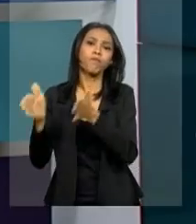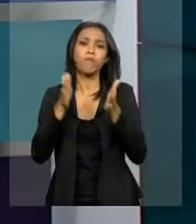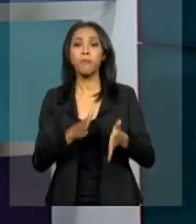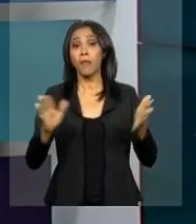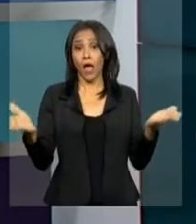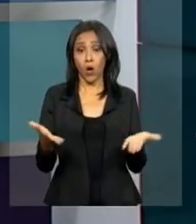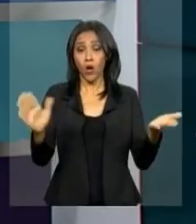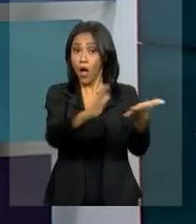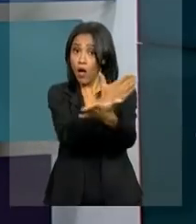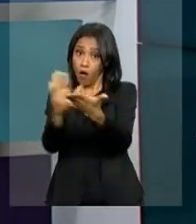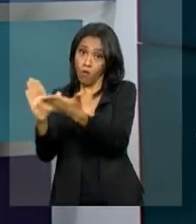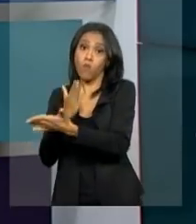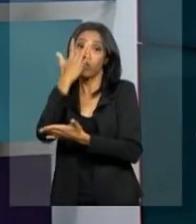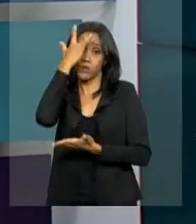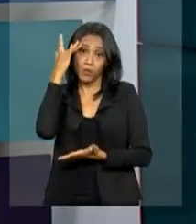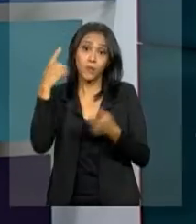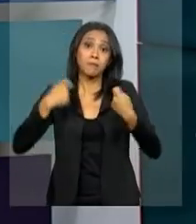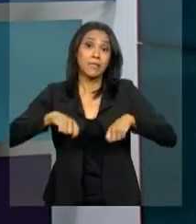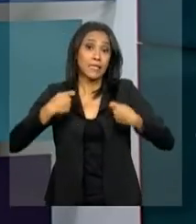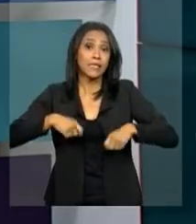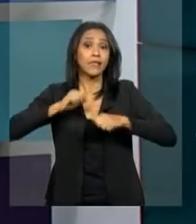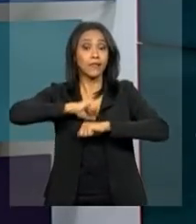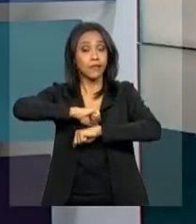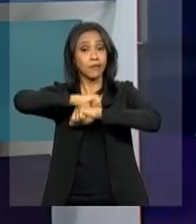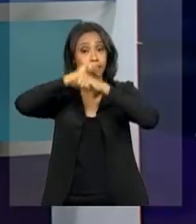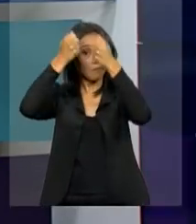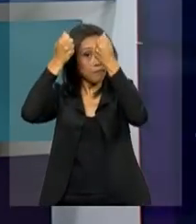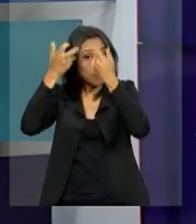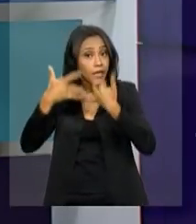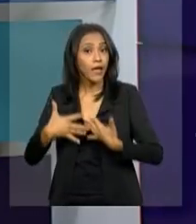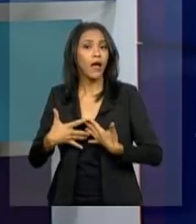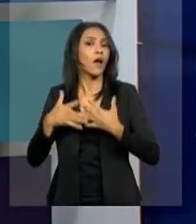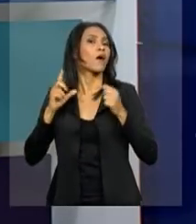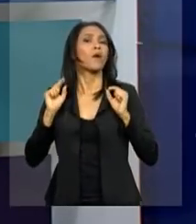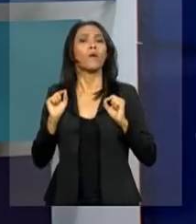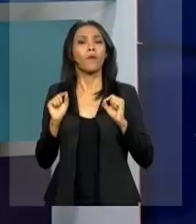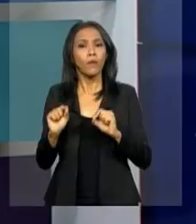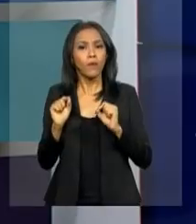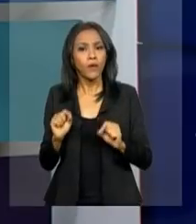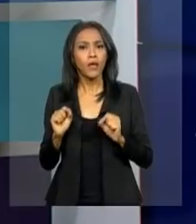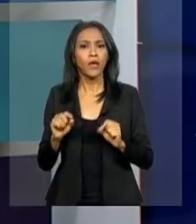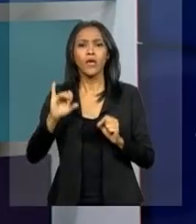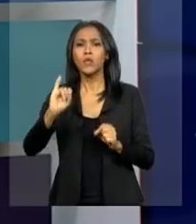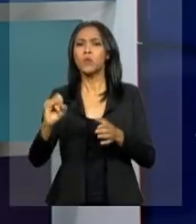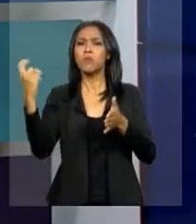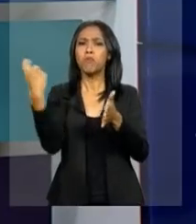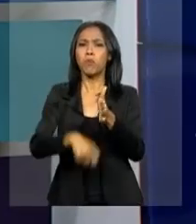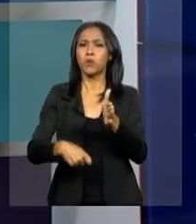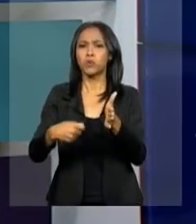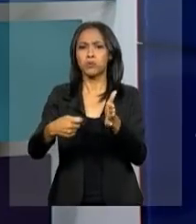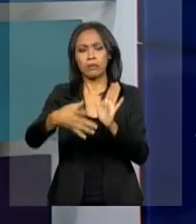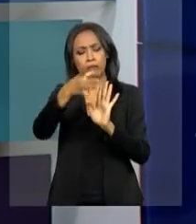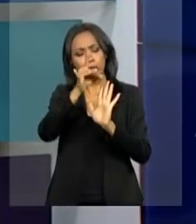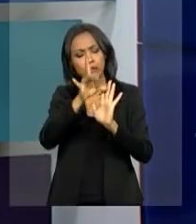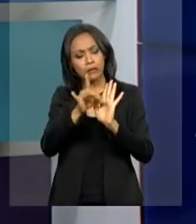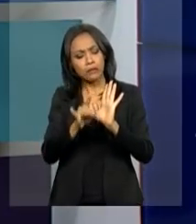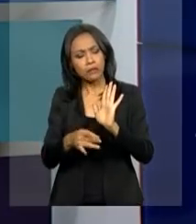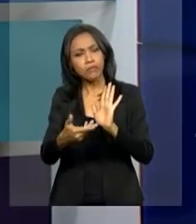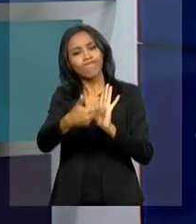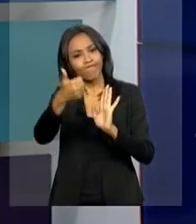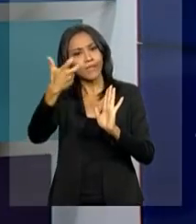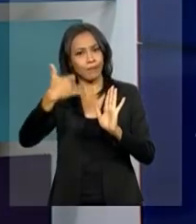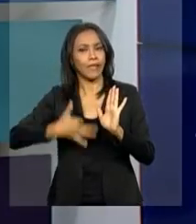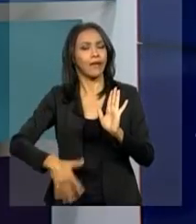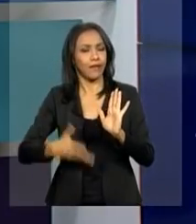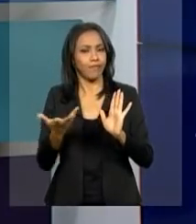contribuintes vão ter que prestar esclarecimentos sobre informações cadastradas na Declaração do Imposto de Renda. O repórter João Pedro